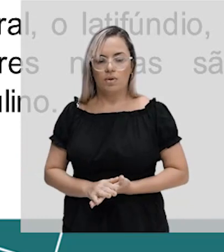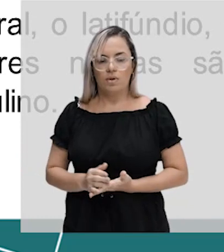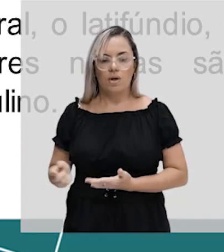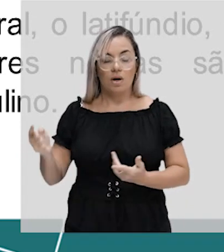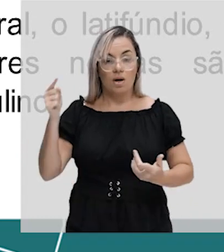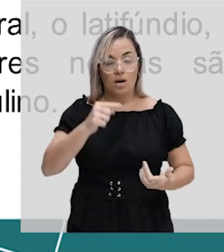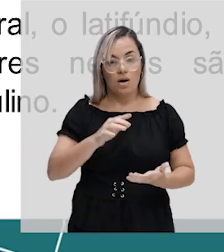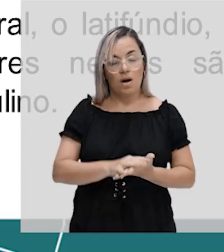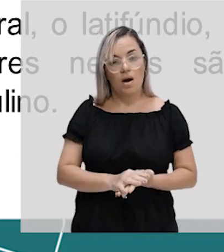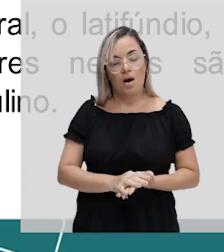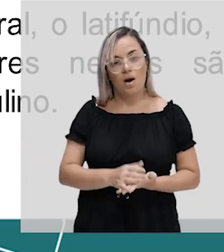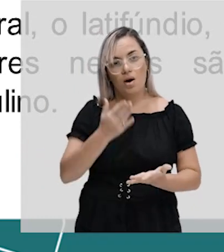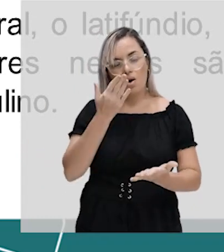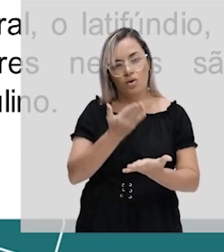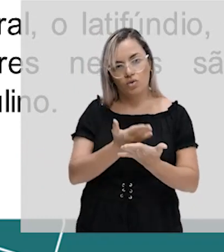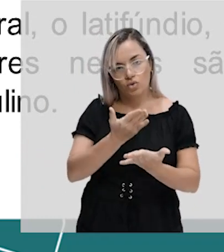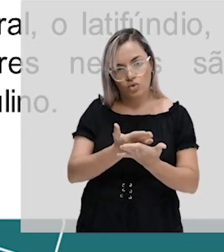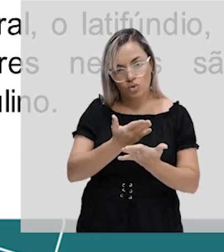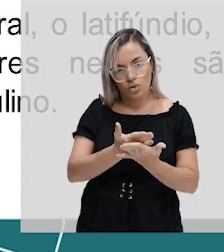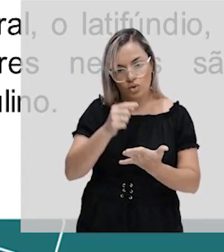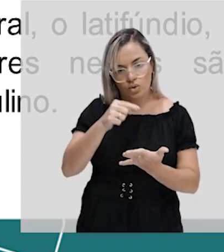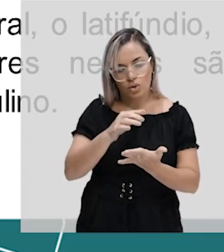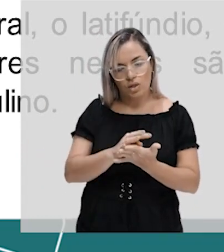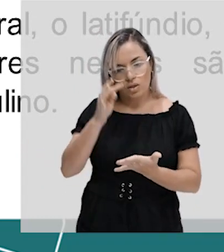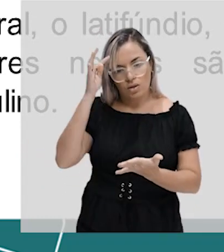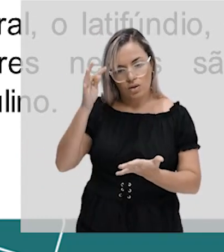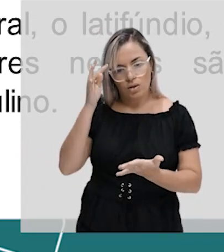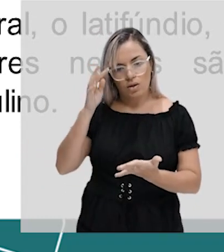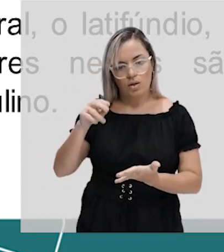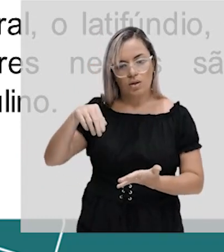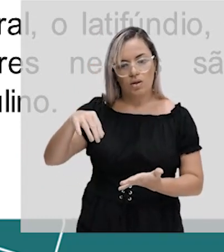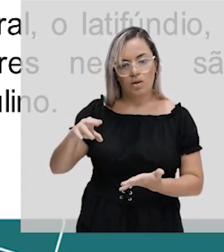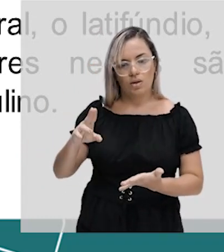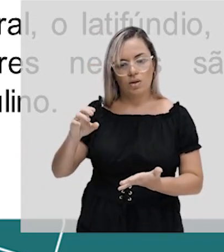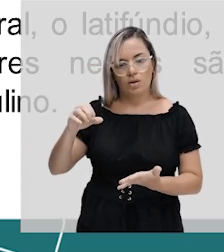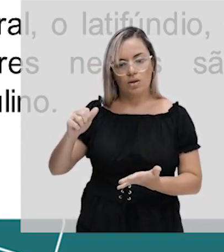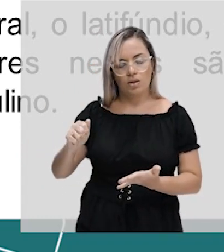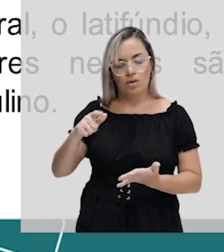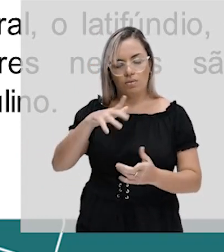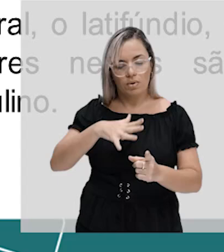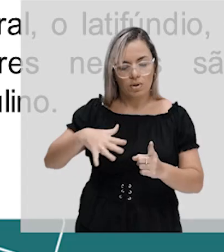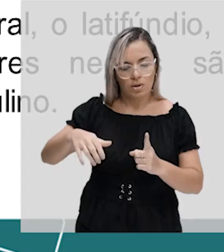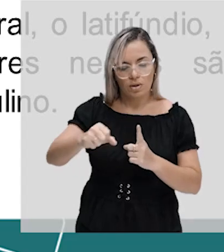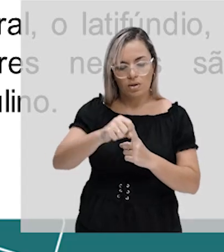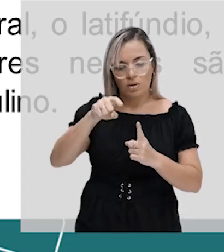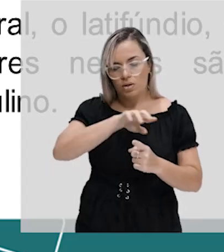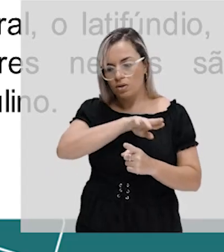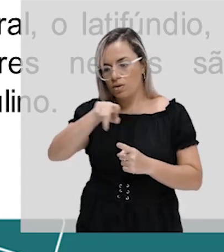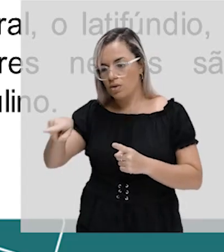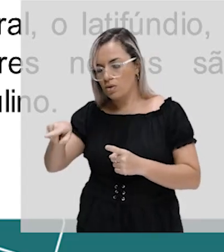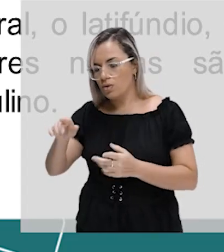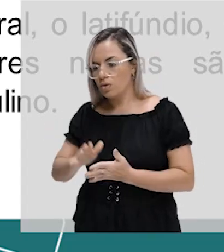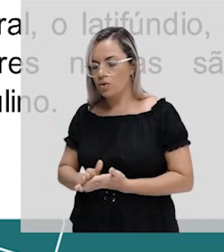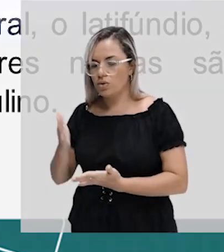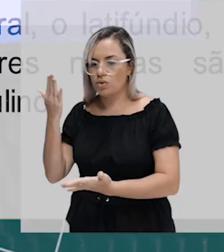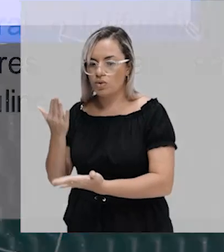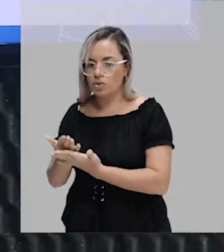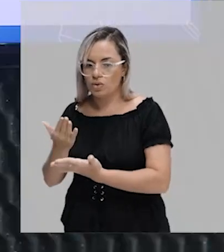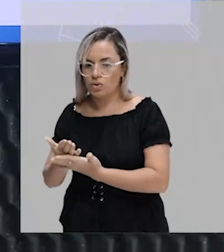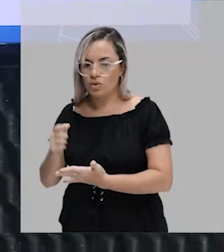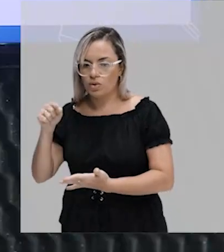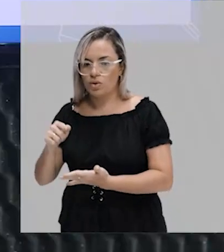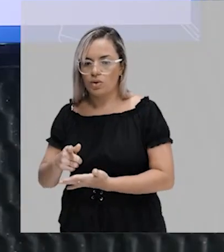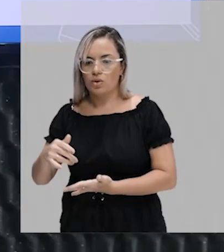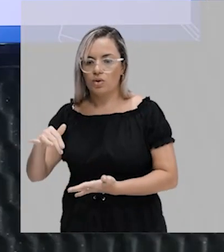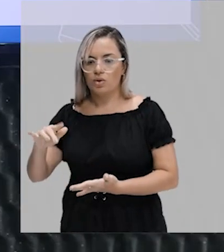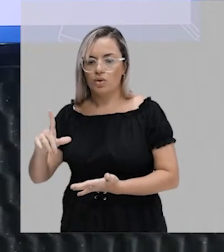Aguiar, estudando sobre o Gilberto Freire, chegou à conclusão de que o Gilberto Freire compreende